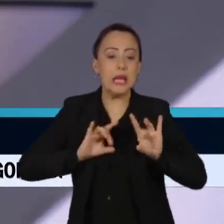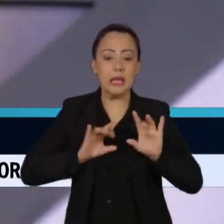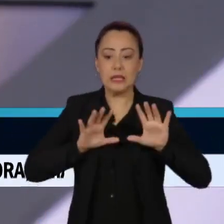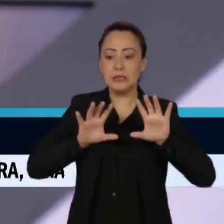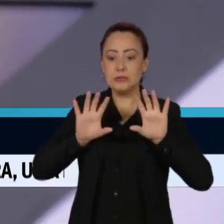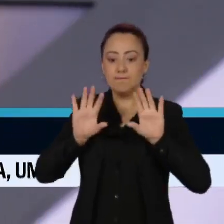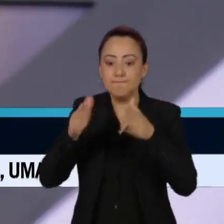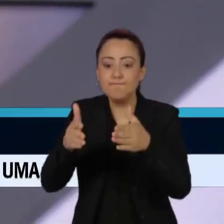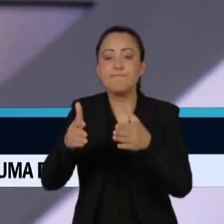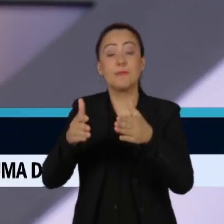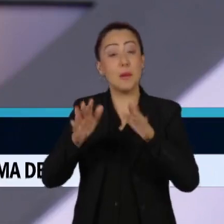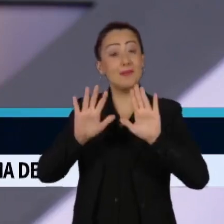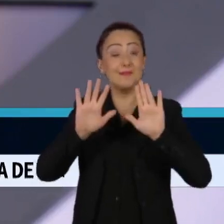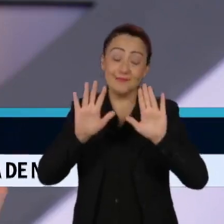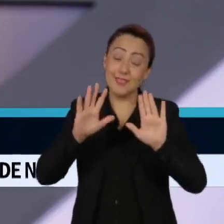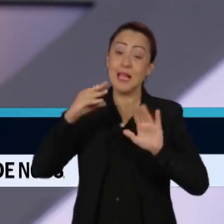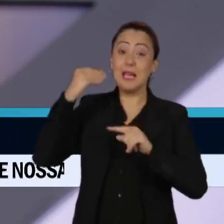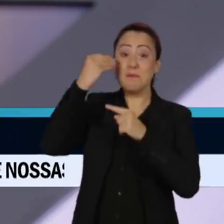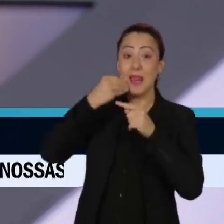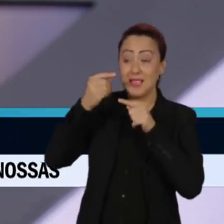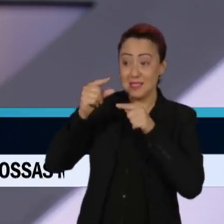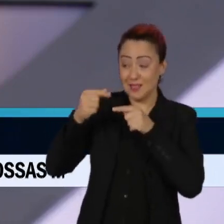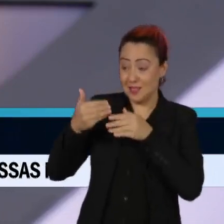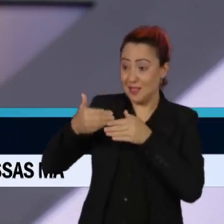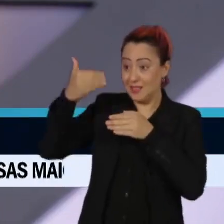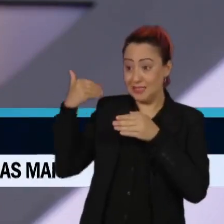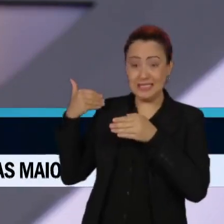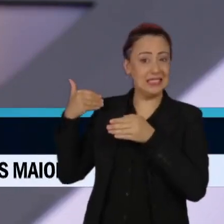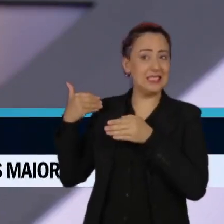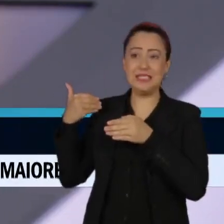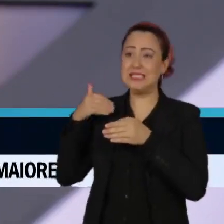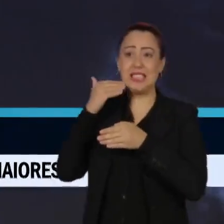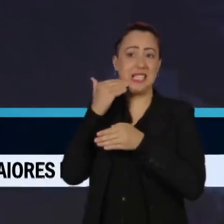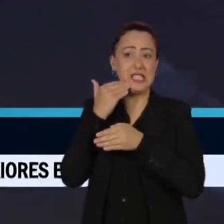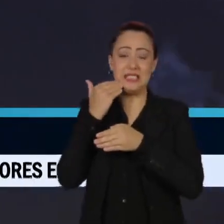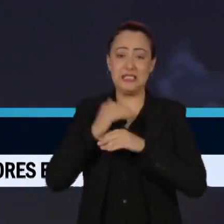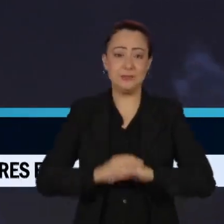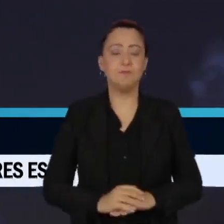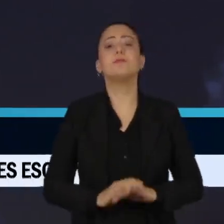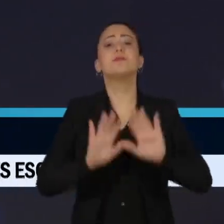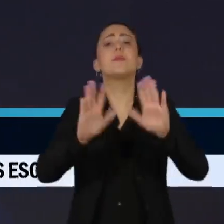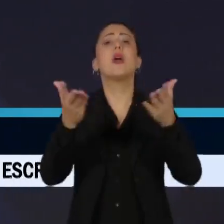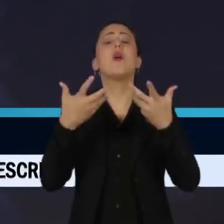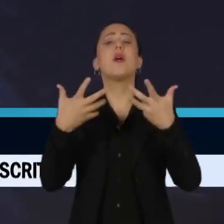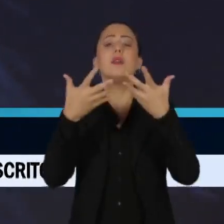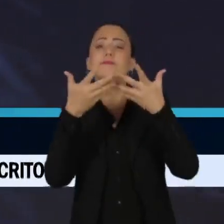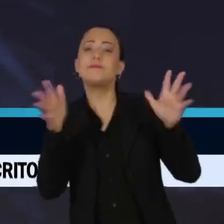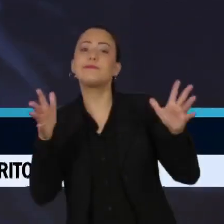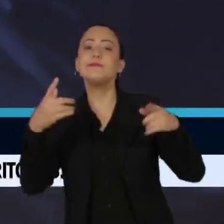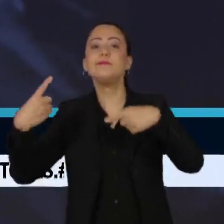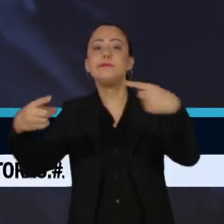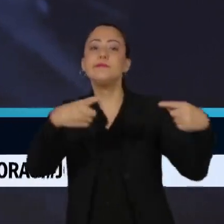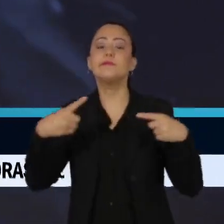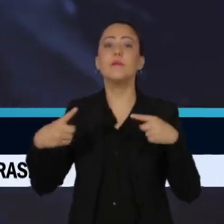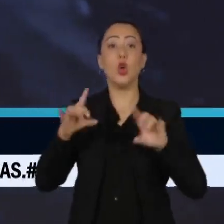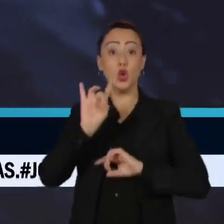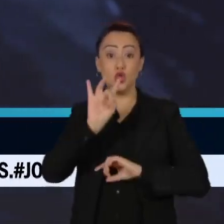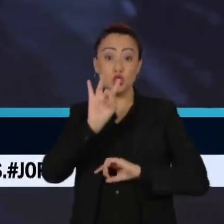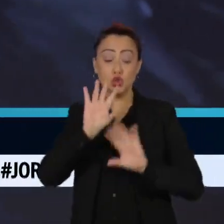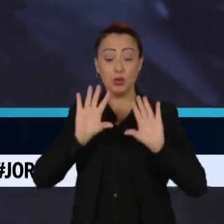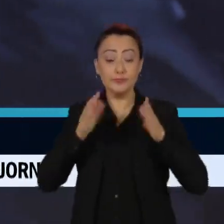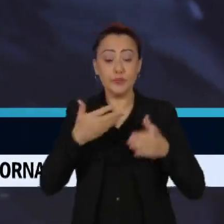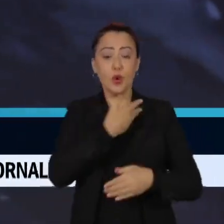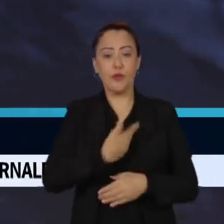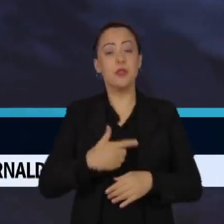a experiência recente na saúde não foi boa. Agora, Gessner, queria ampliar um pouco esse balanço para não só o restante do governo, já que são